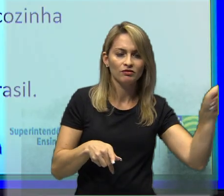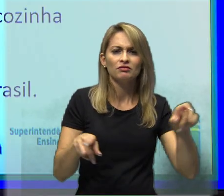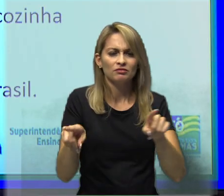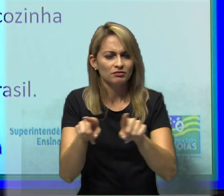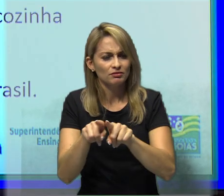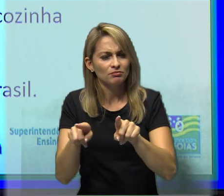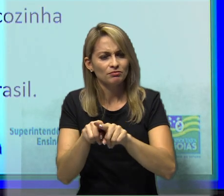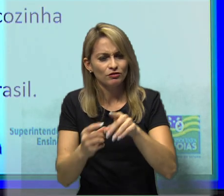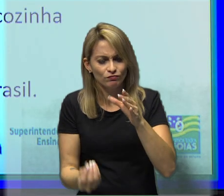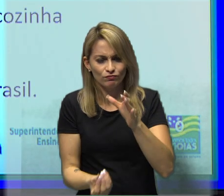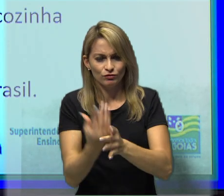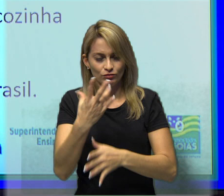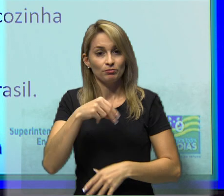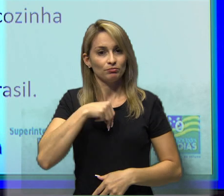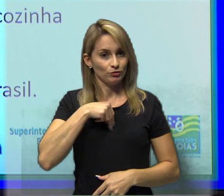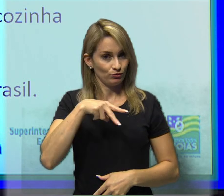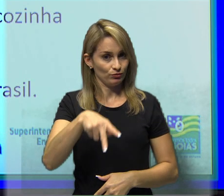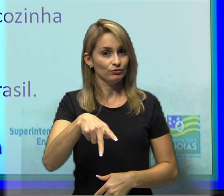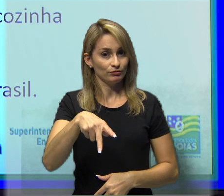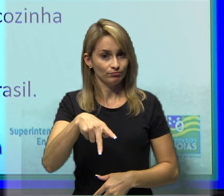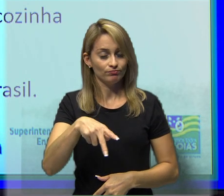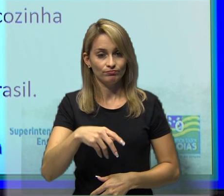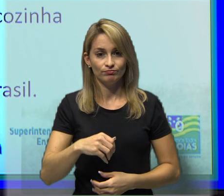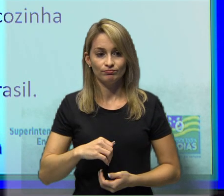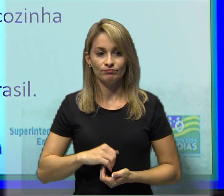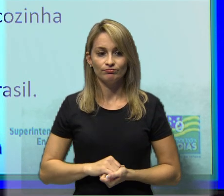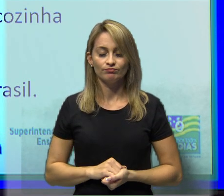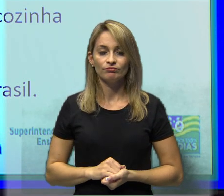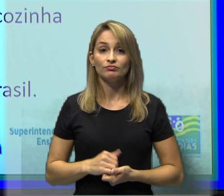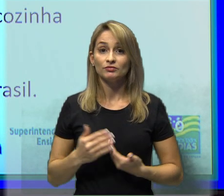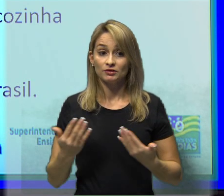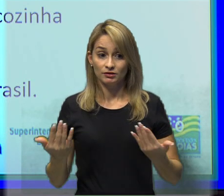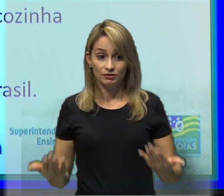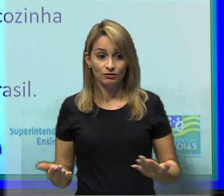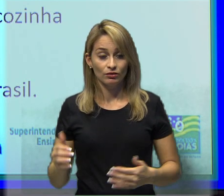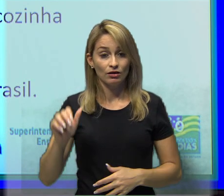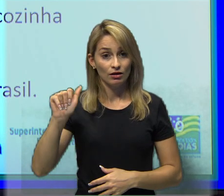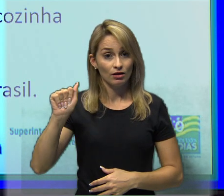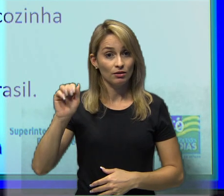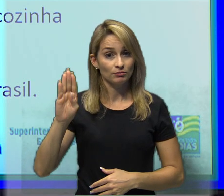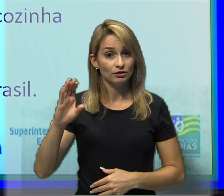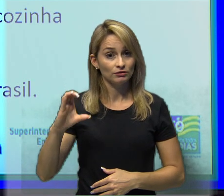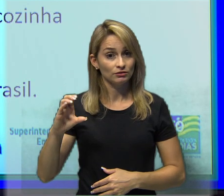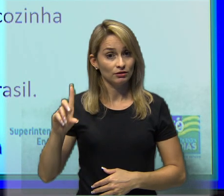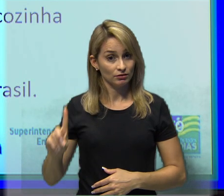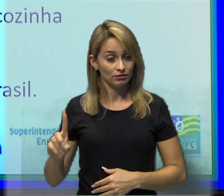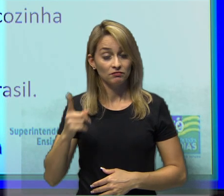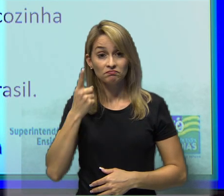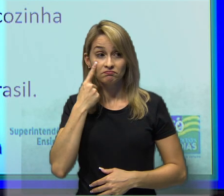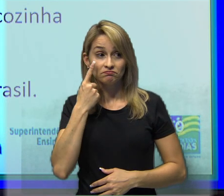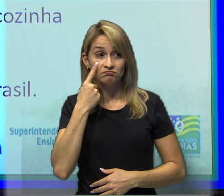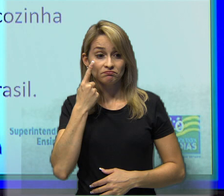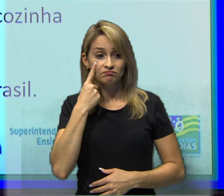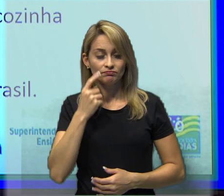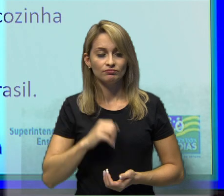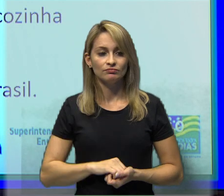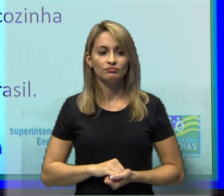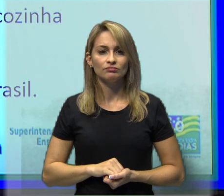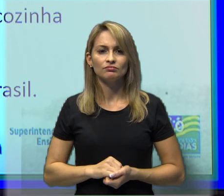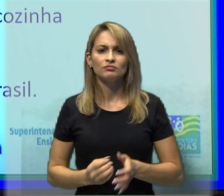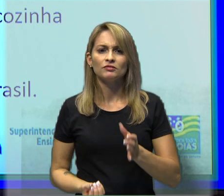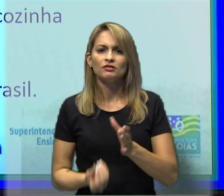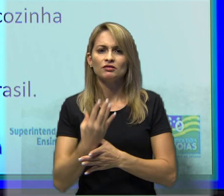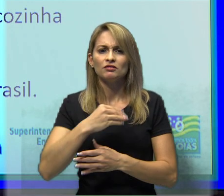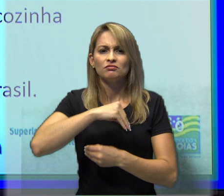A criação da feijoada na culinária brasileira está relacionada no texto. A atividade. Letra A.